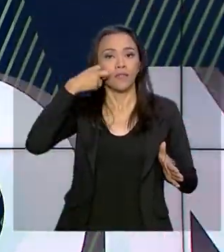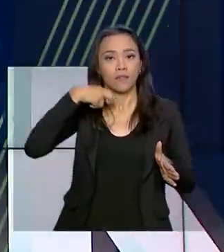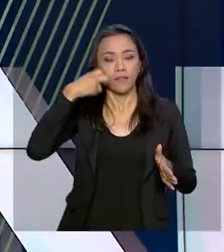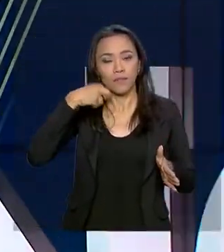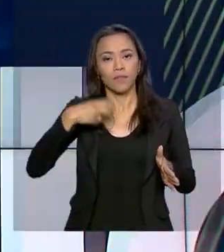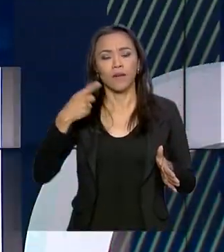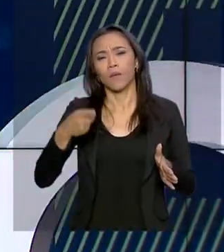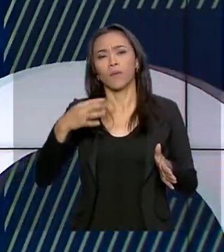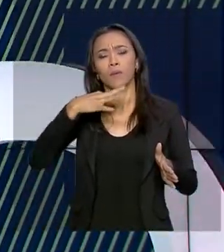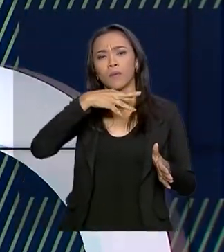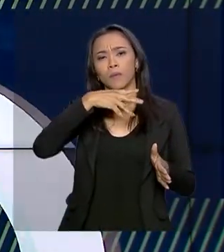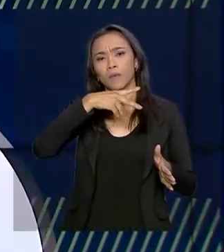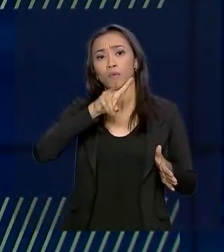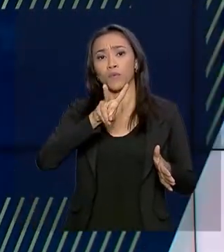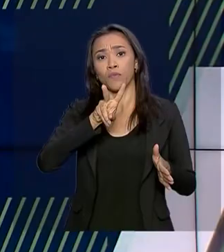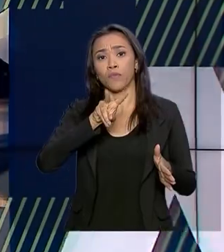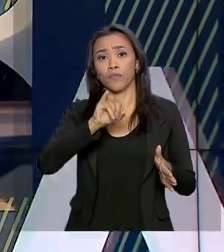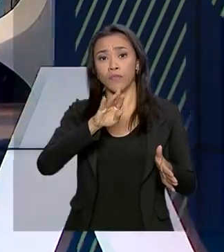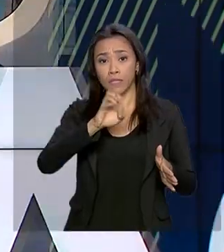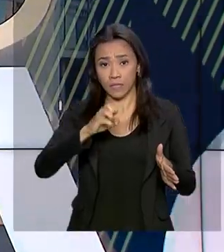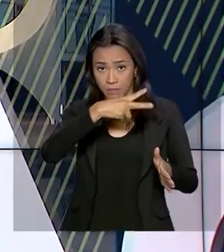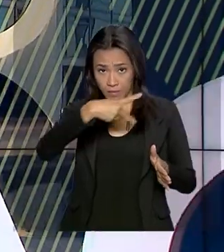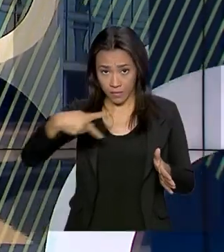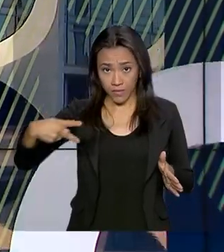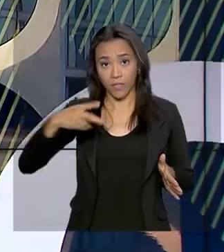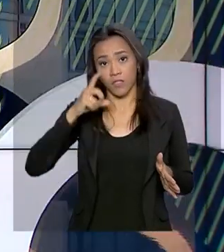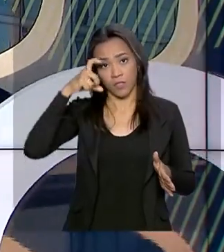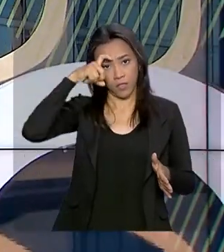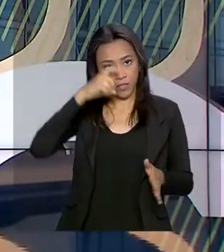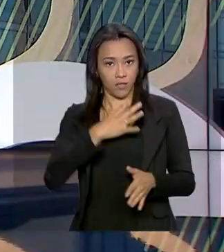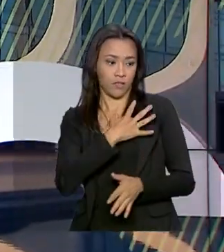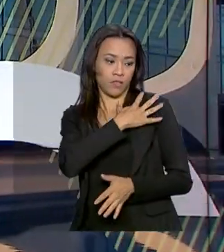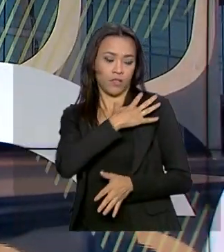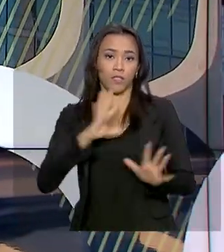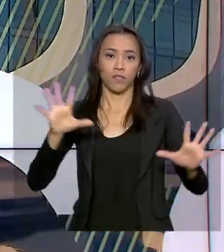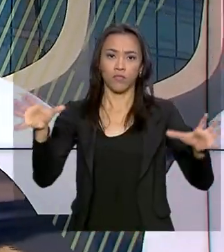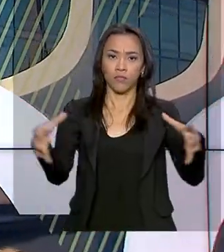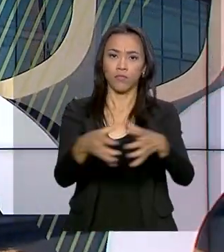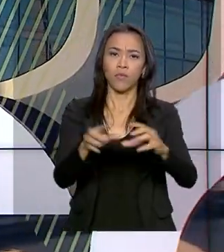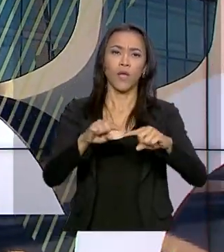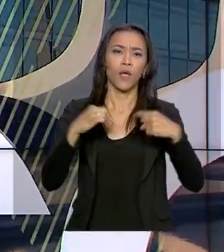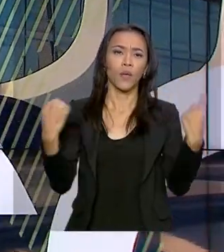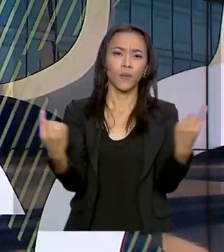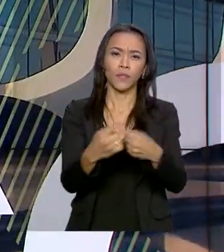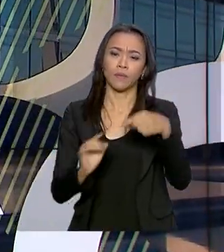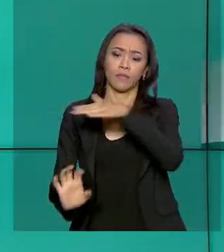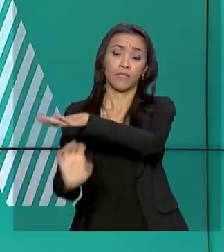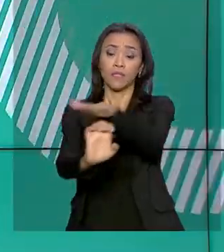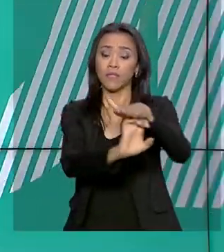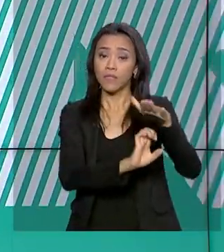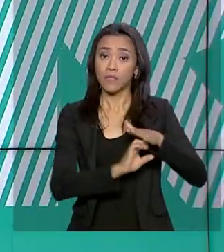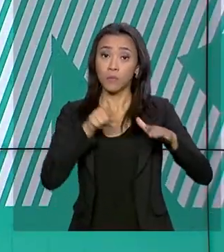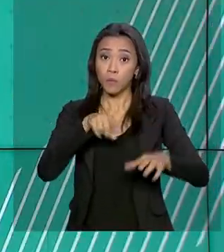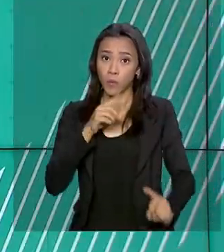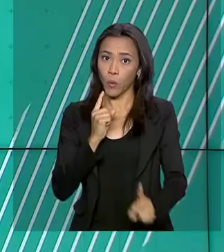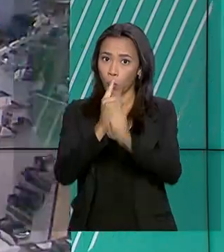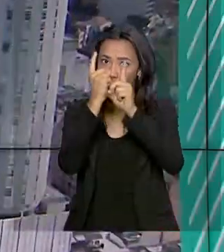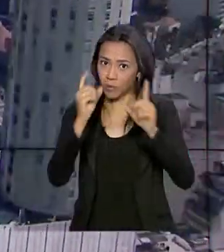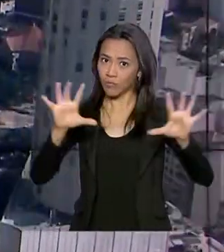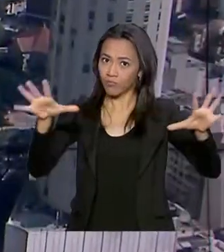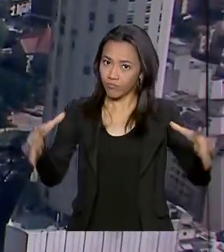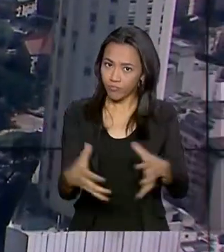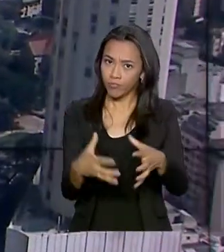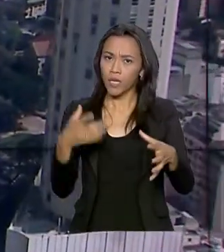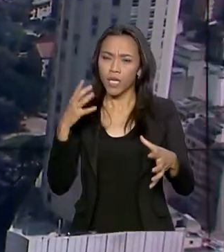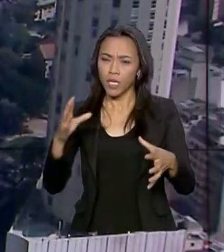exercício da presidência, se reuniu com empresários e lideranças no encontro da Câmara de Comércio Brasil-Alemanha. Ele ouviu